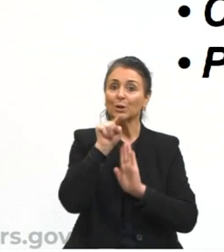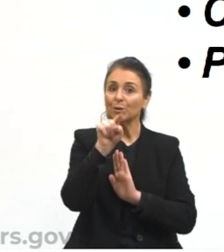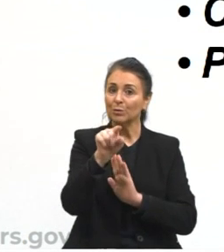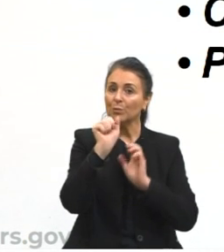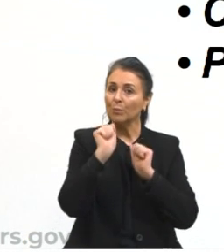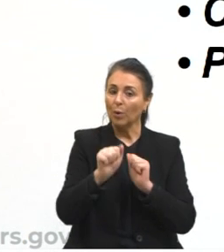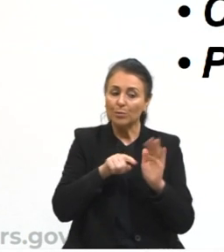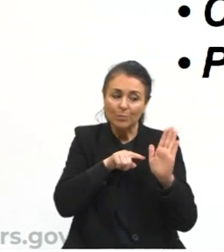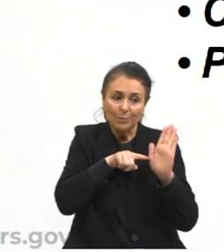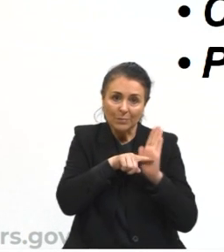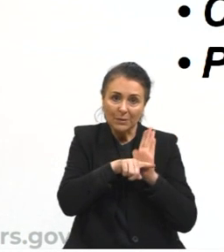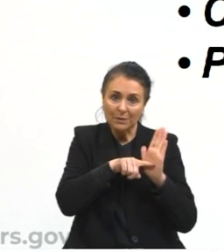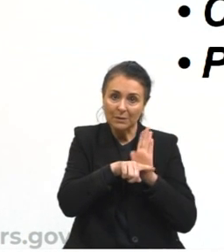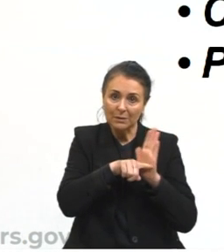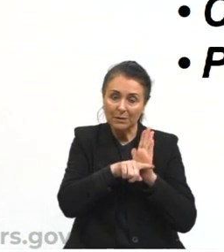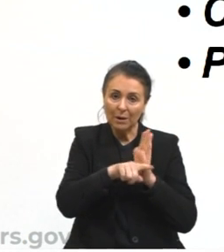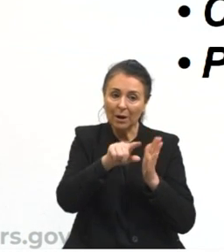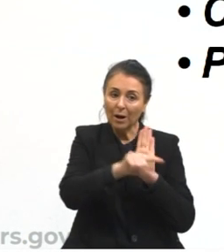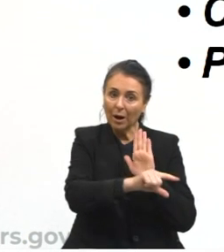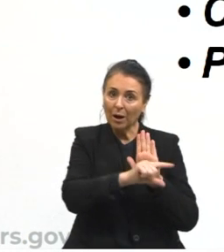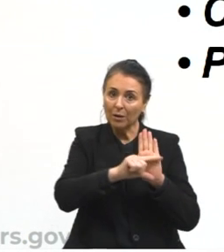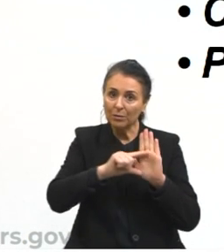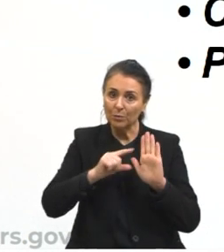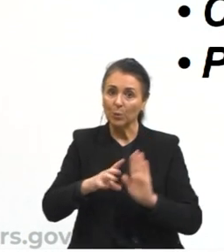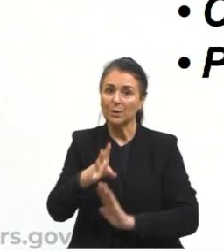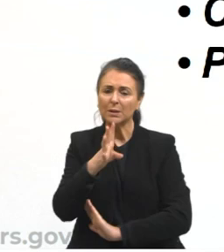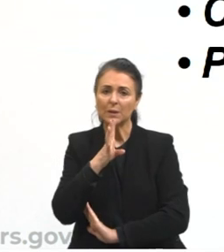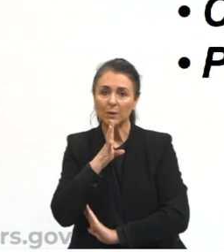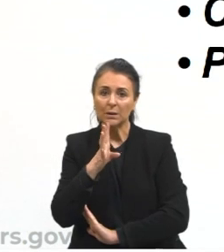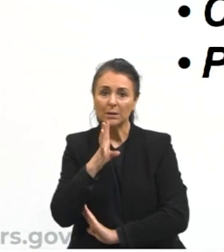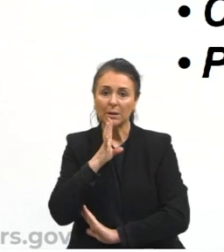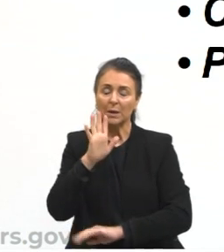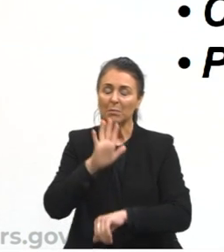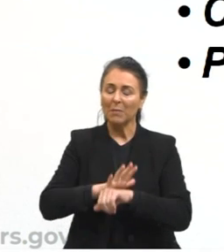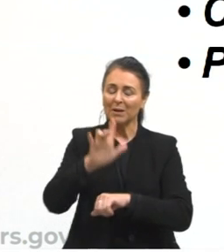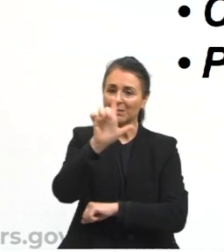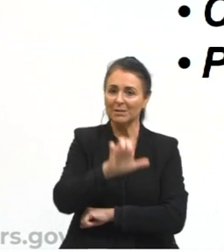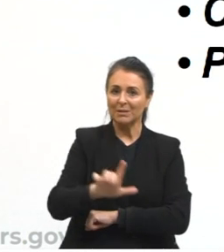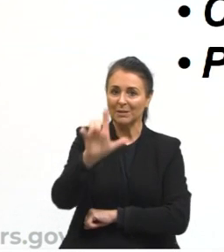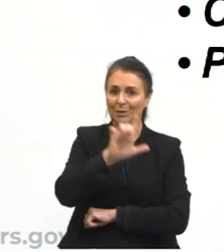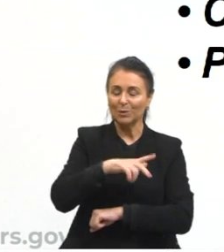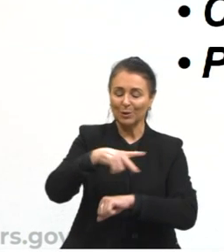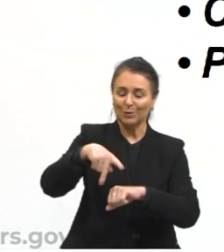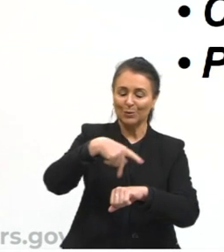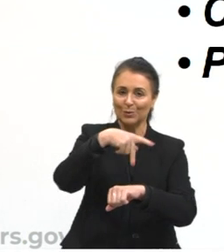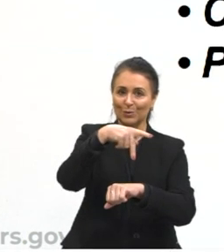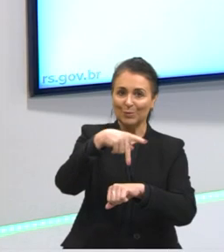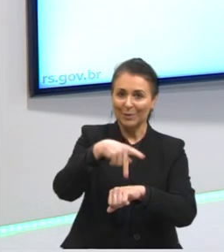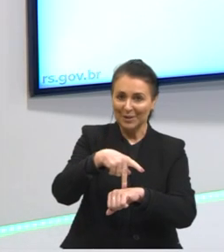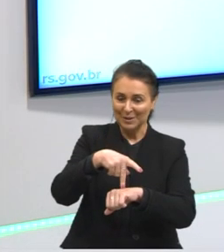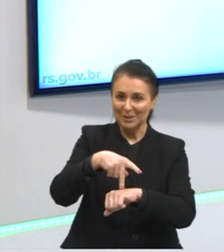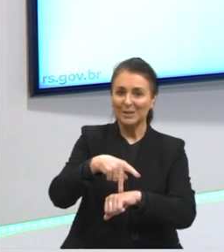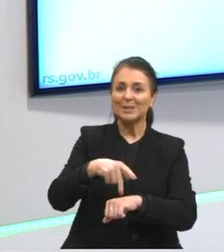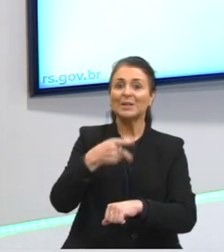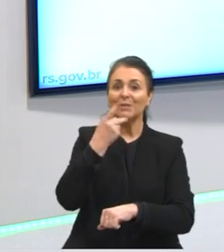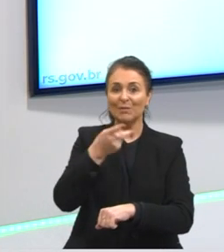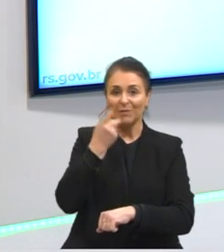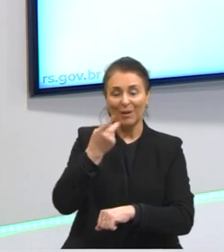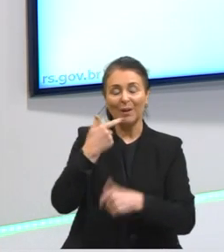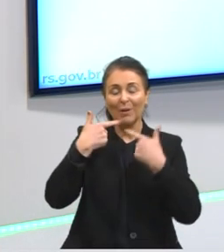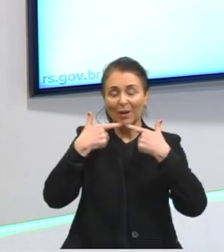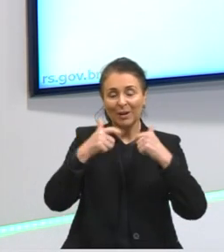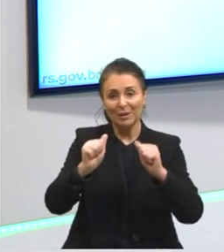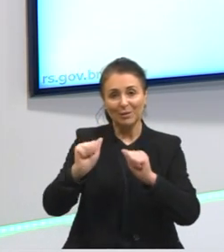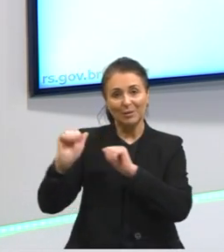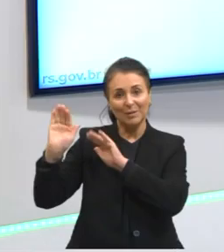pesquisar e conhecer um pouco mais da literatura dos países hispano-hablantes. E que